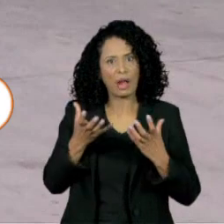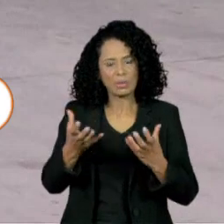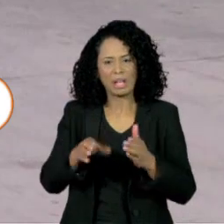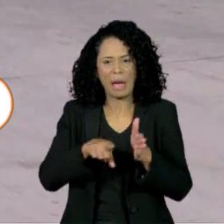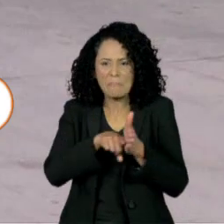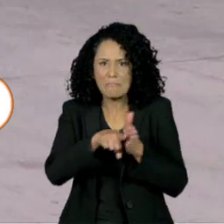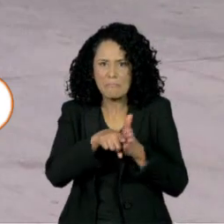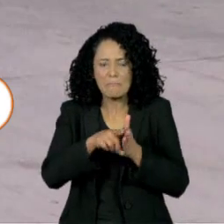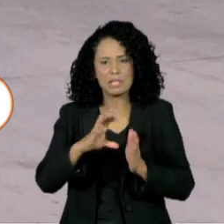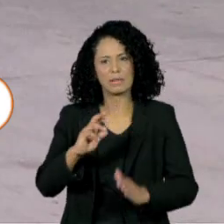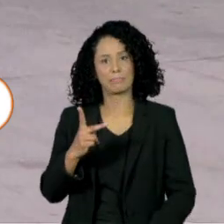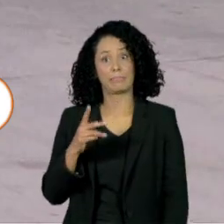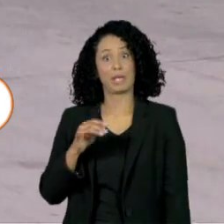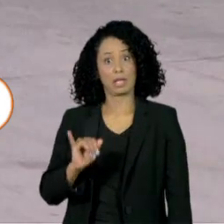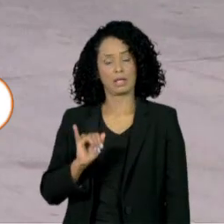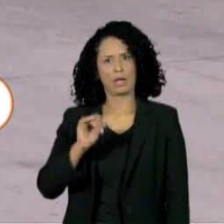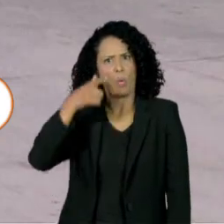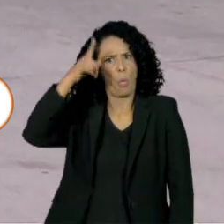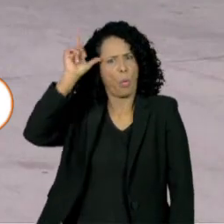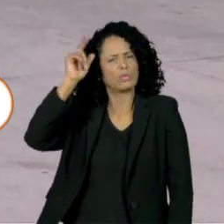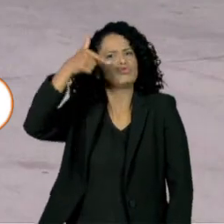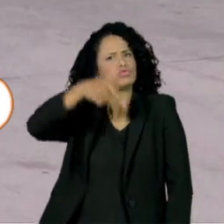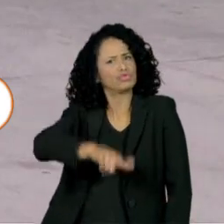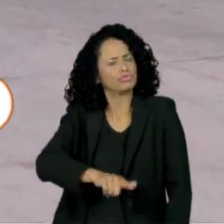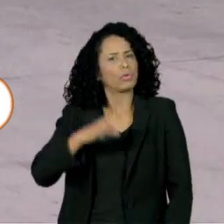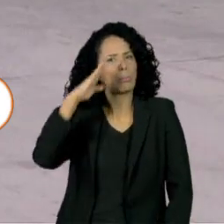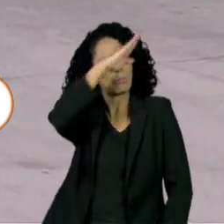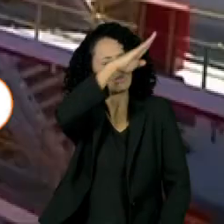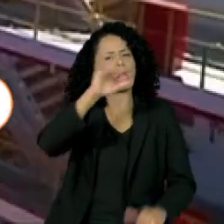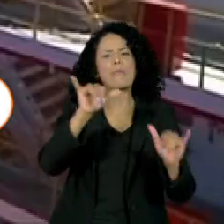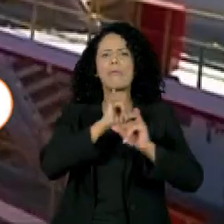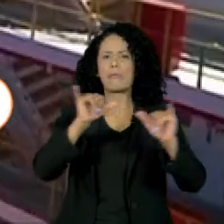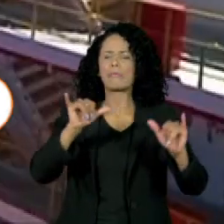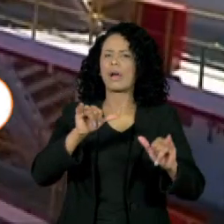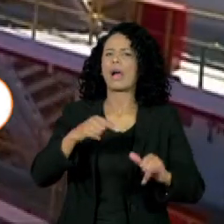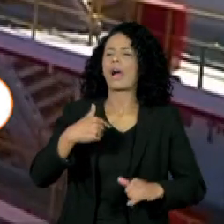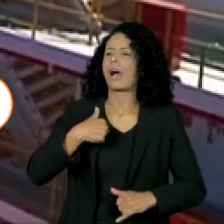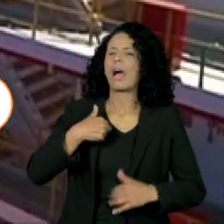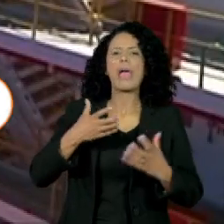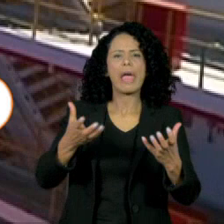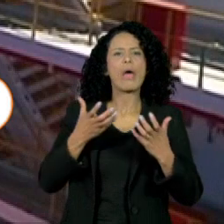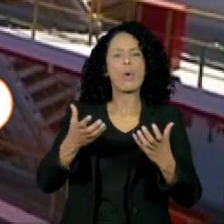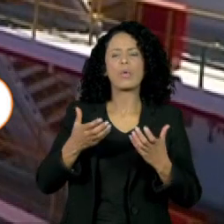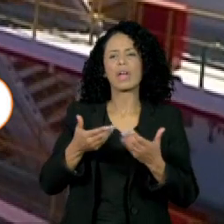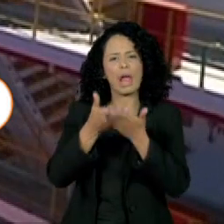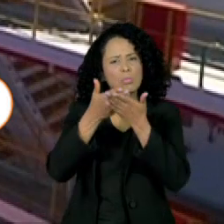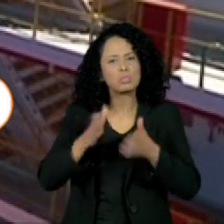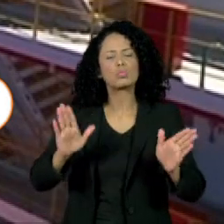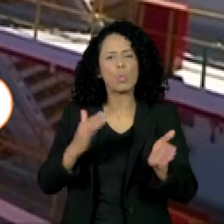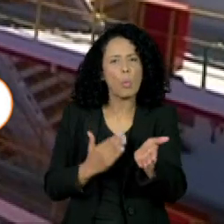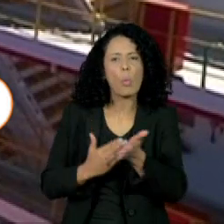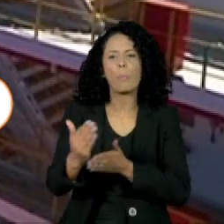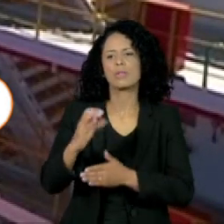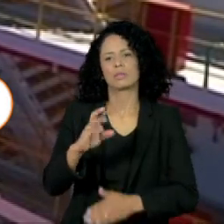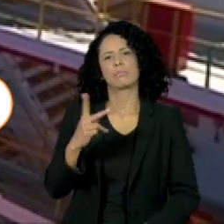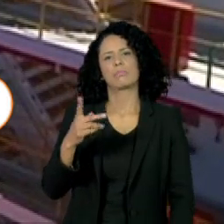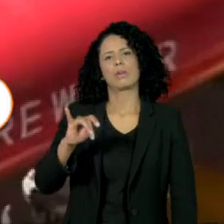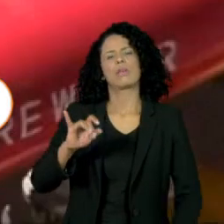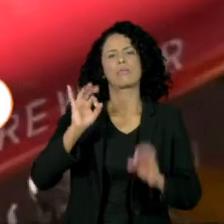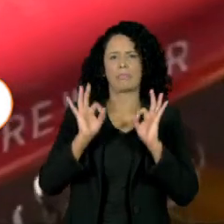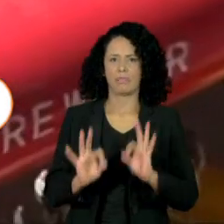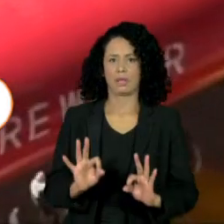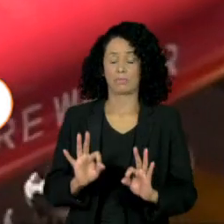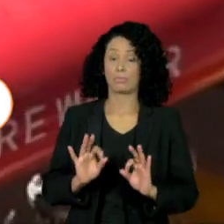instaurada. Inclusive ontem ele voltou a falar sobre a possibilidade da abertura dessa comissão parlamentar de inquérito. Apesar de